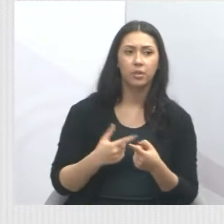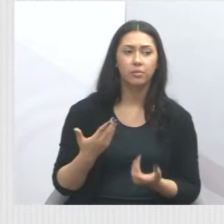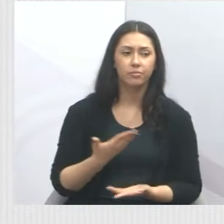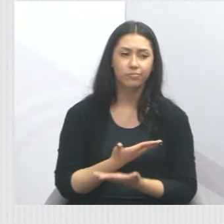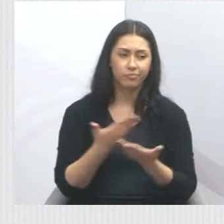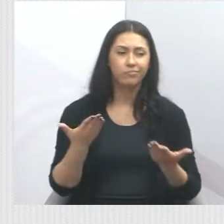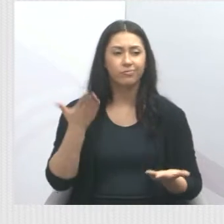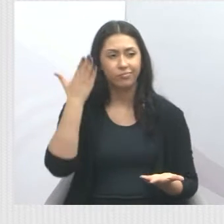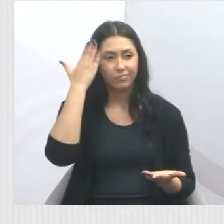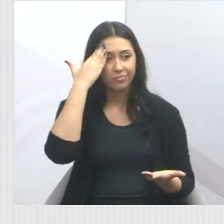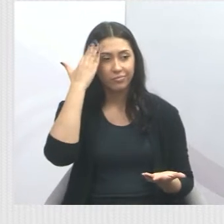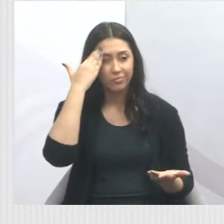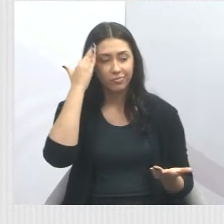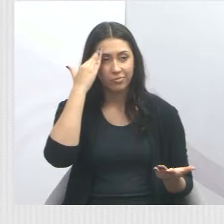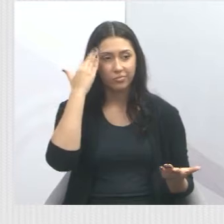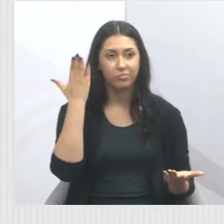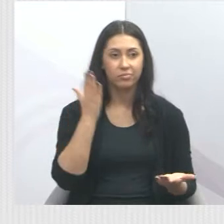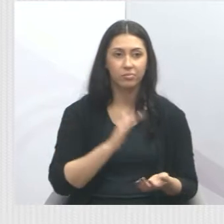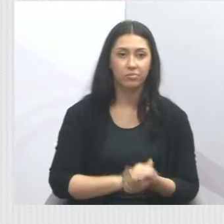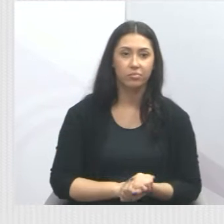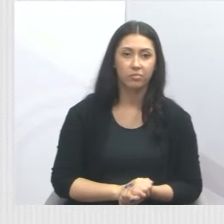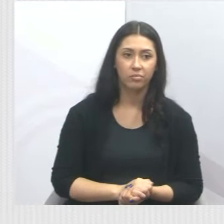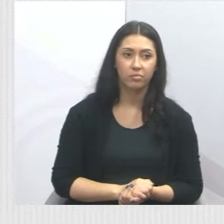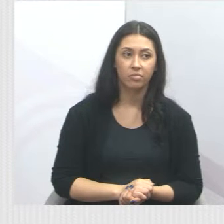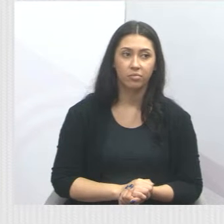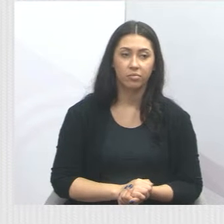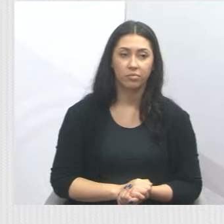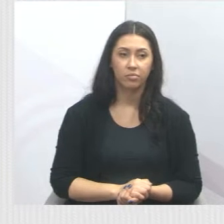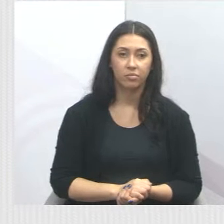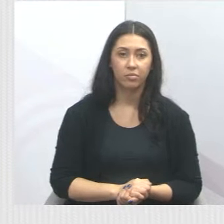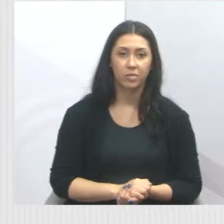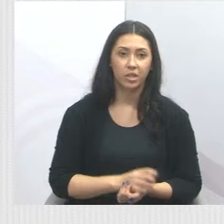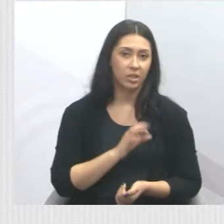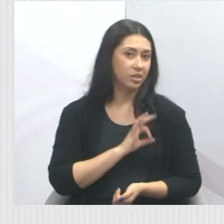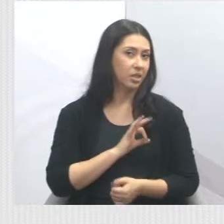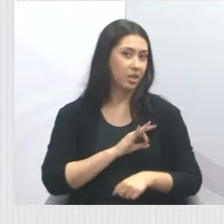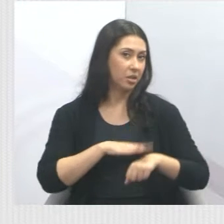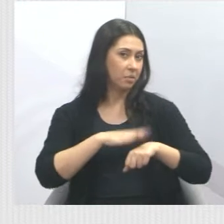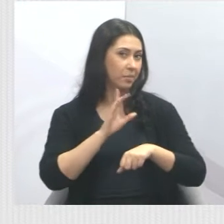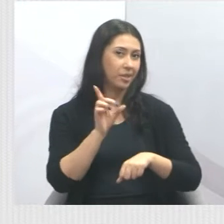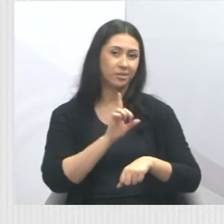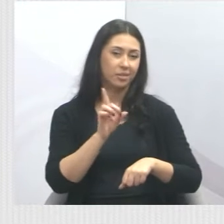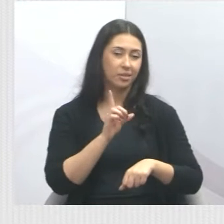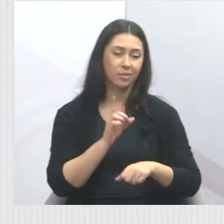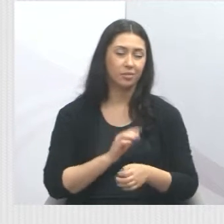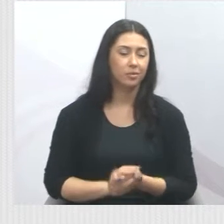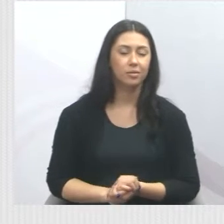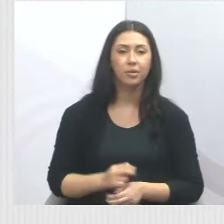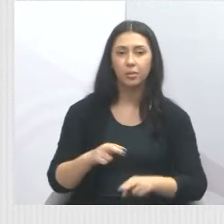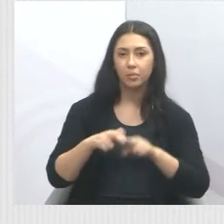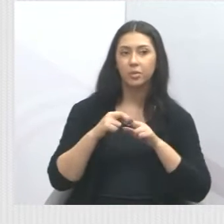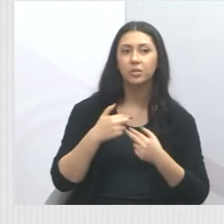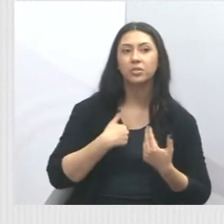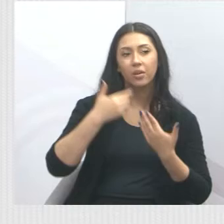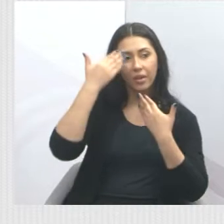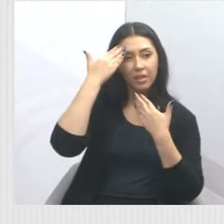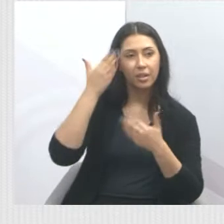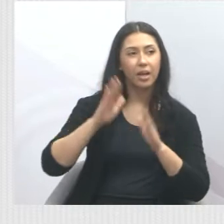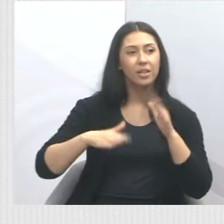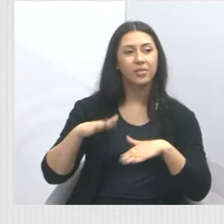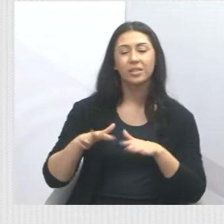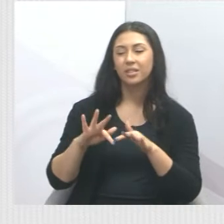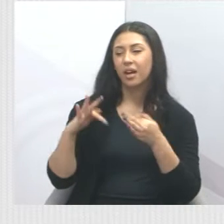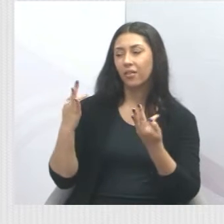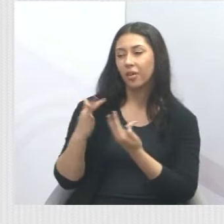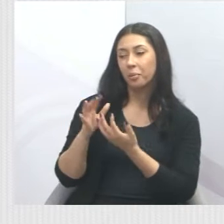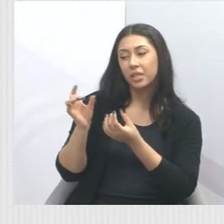sabem, os servidores de cargo em comissão não ganham hora extras. E por isso eu agradeço muito de deixar, às vezes, sua